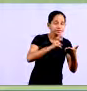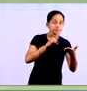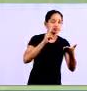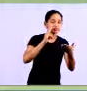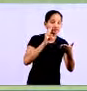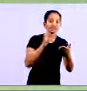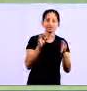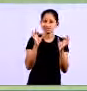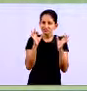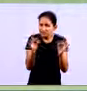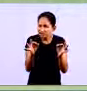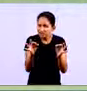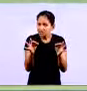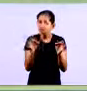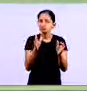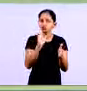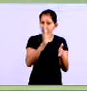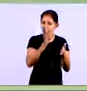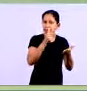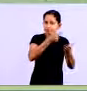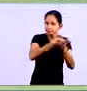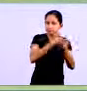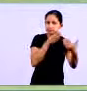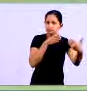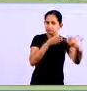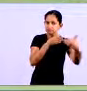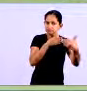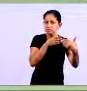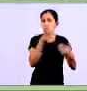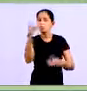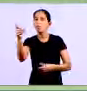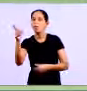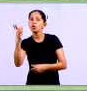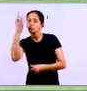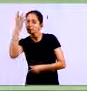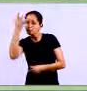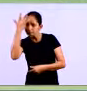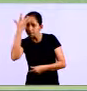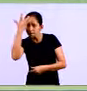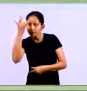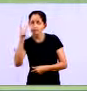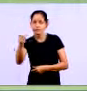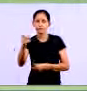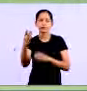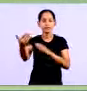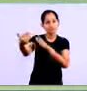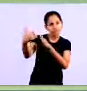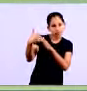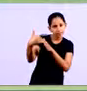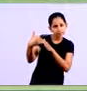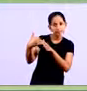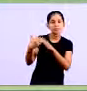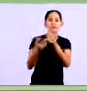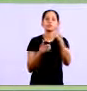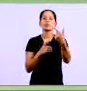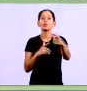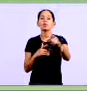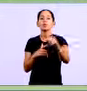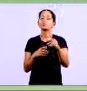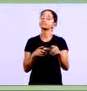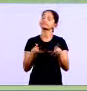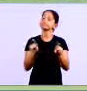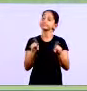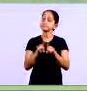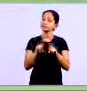está sendo devidamente liquidado como também verificar qual a situação de cada cliente como eu falei para